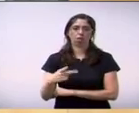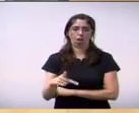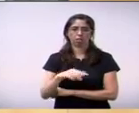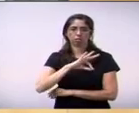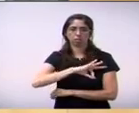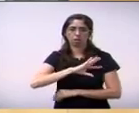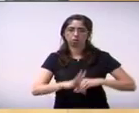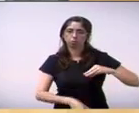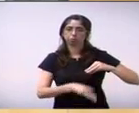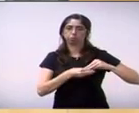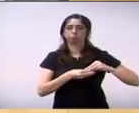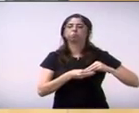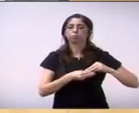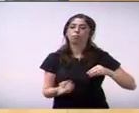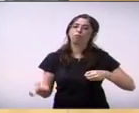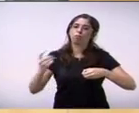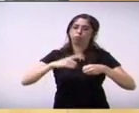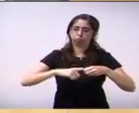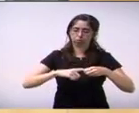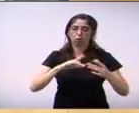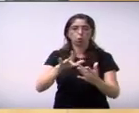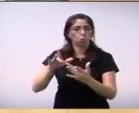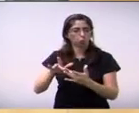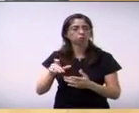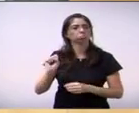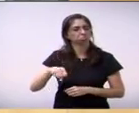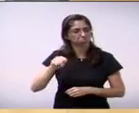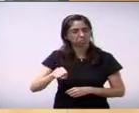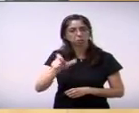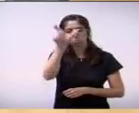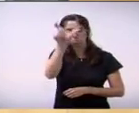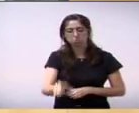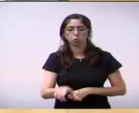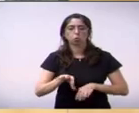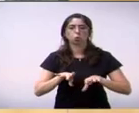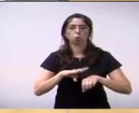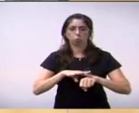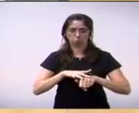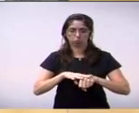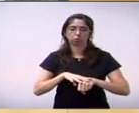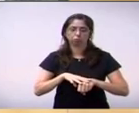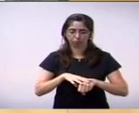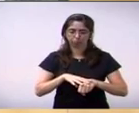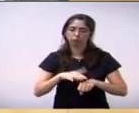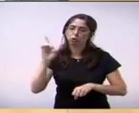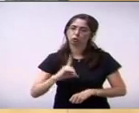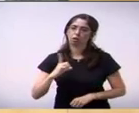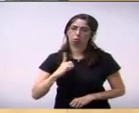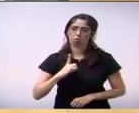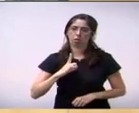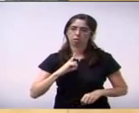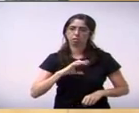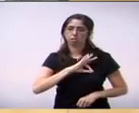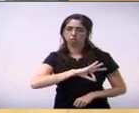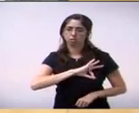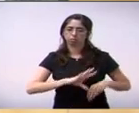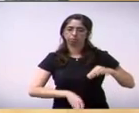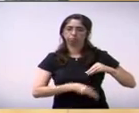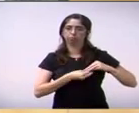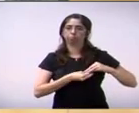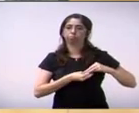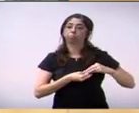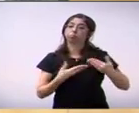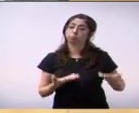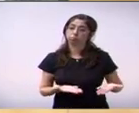contato com os pacientes e que elas têm o direito à insalubridade então aqui se o pessoal também tiver contato com os pacientes